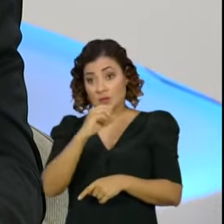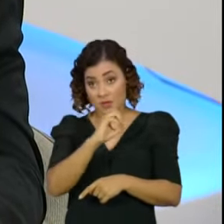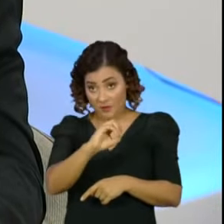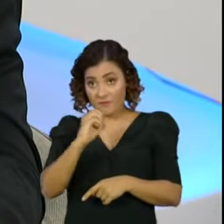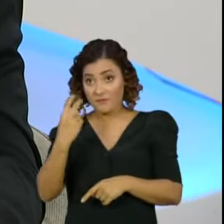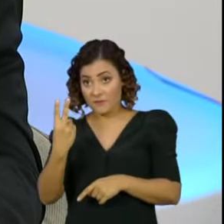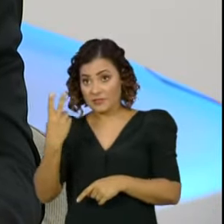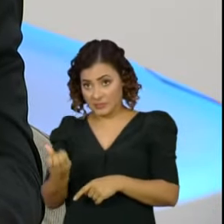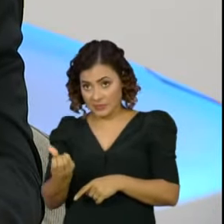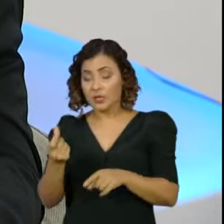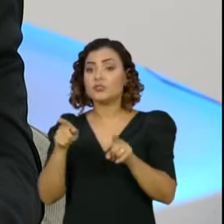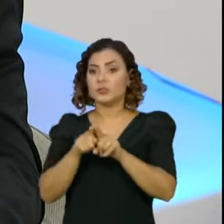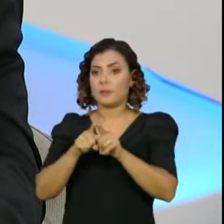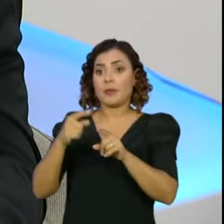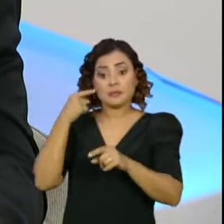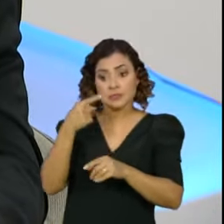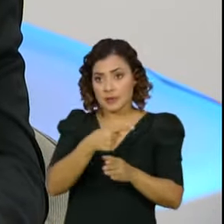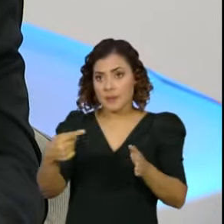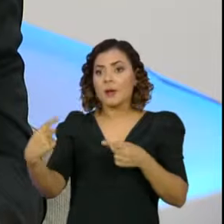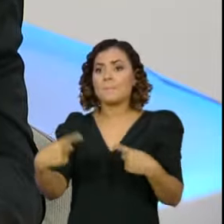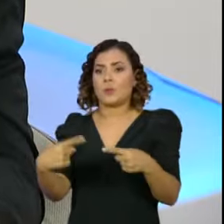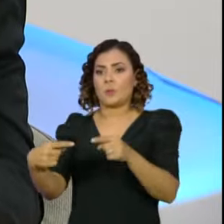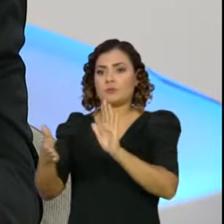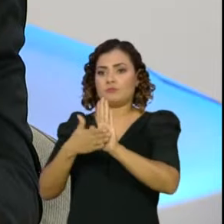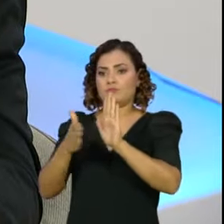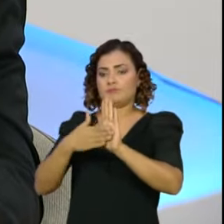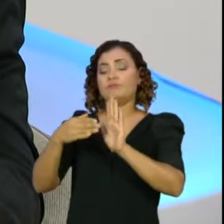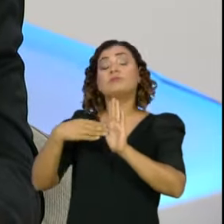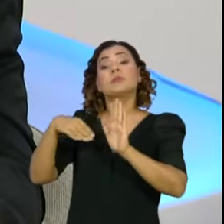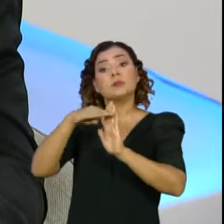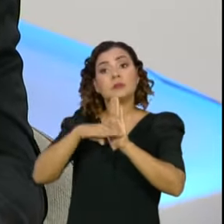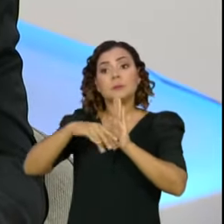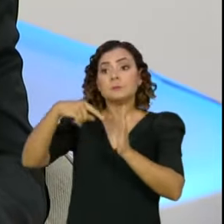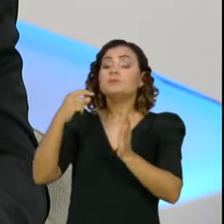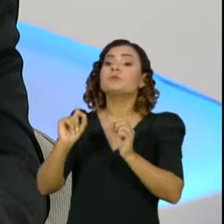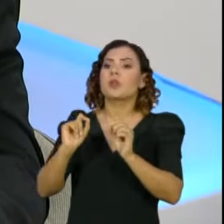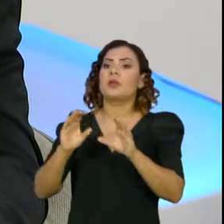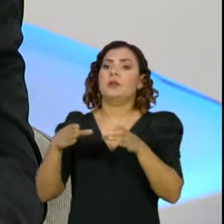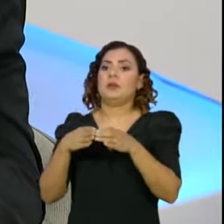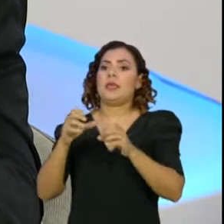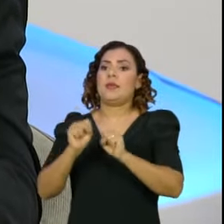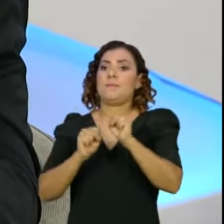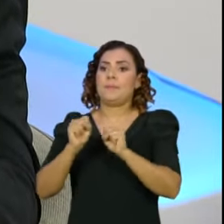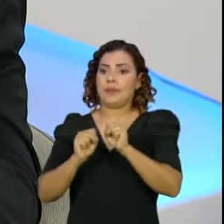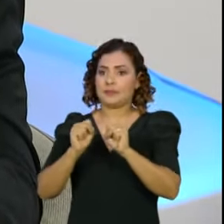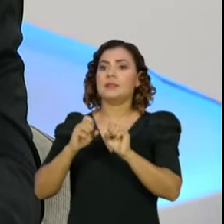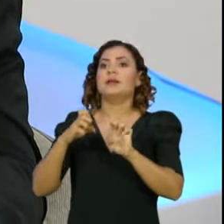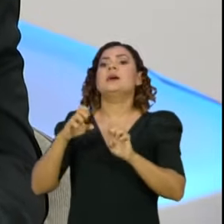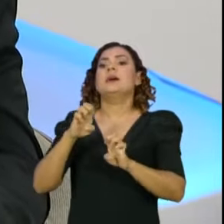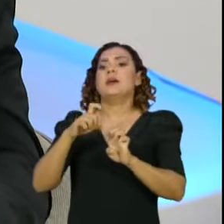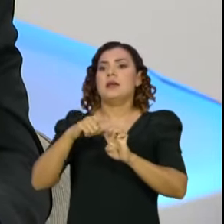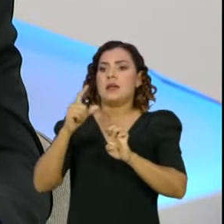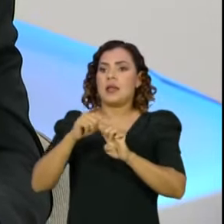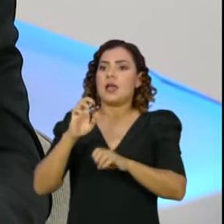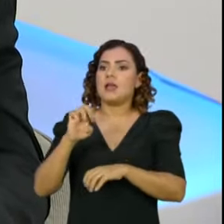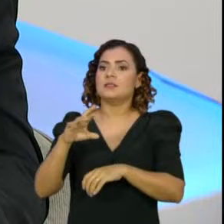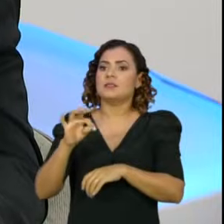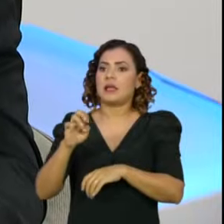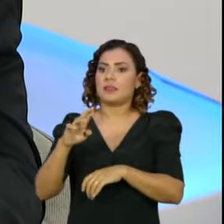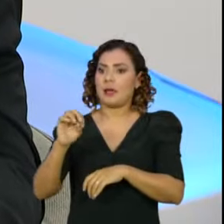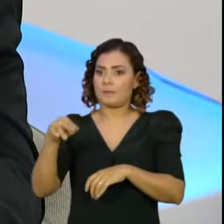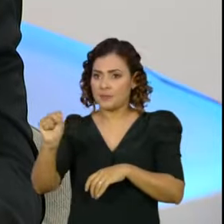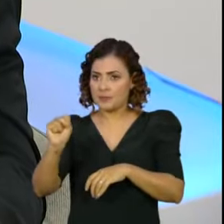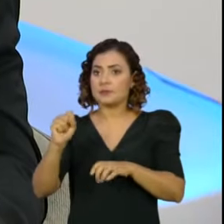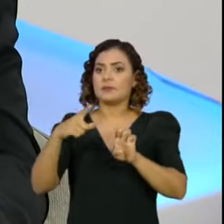projetos nós também estamos tratando. Na semana passada, nós aprovamos o marco legal das startups, aprovamos um projeto chamado projeto de